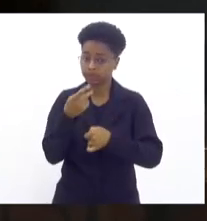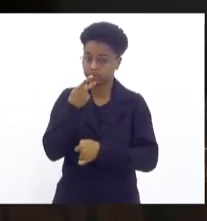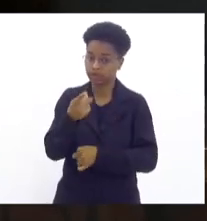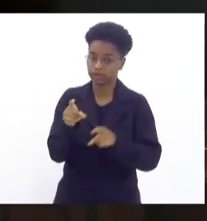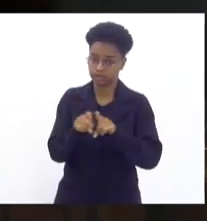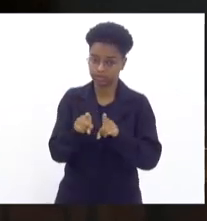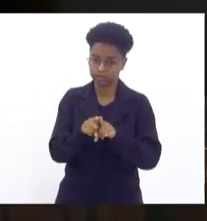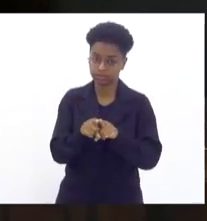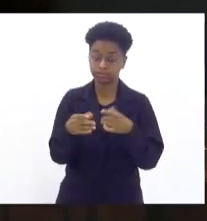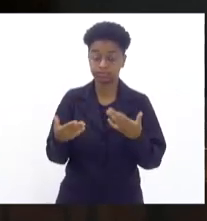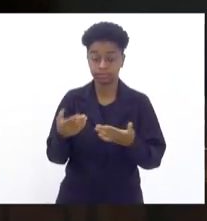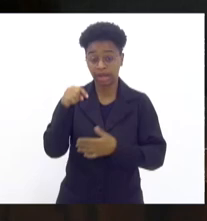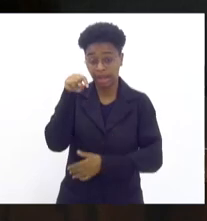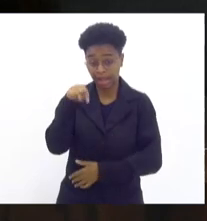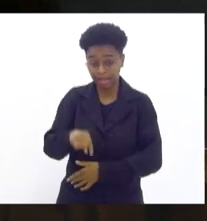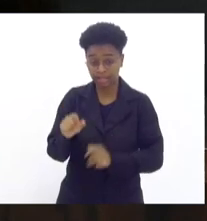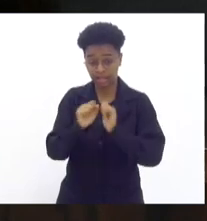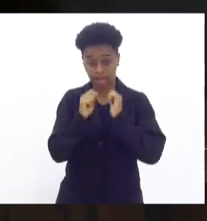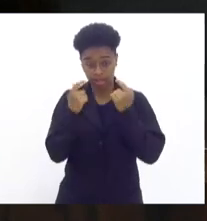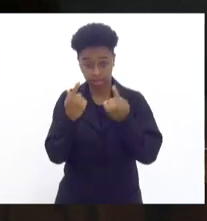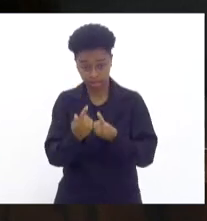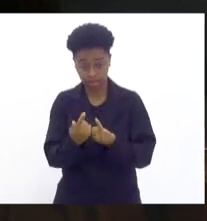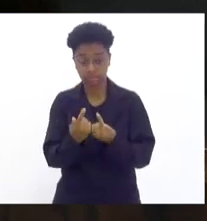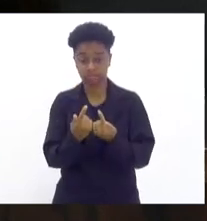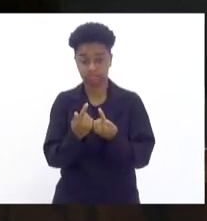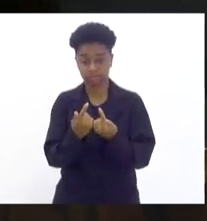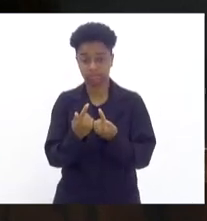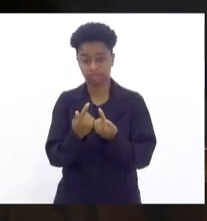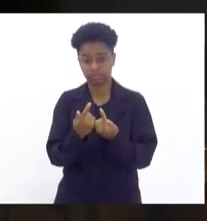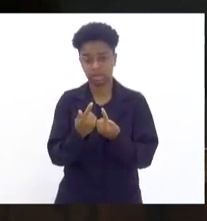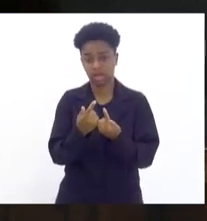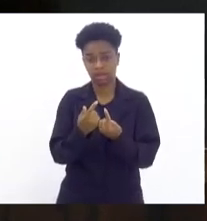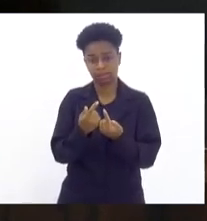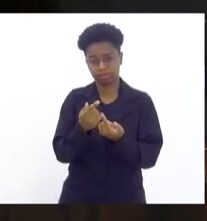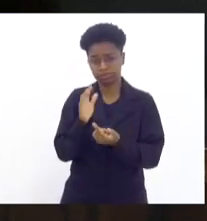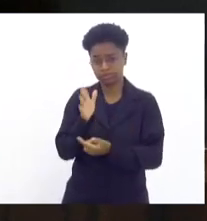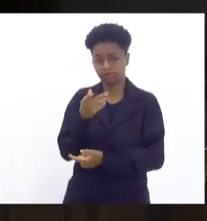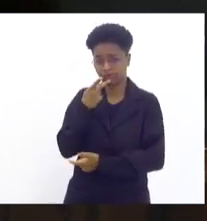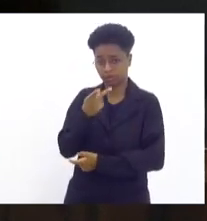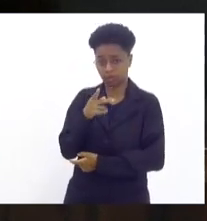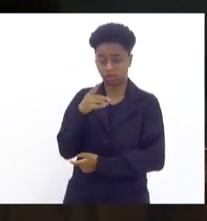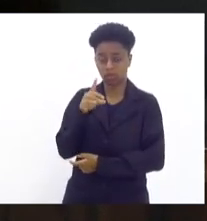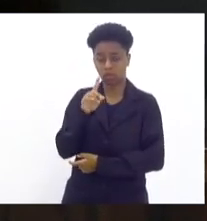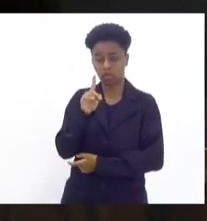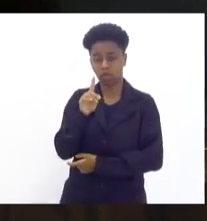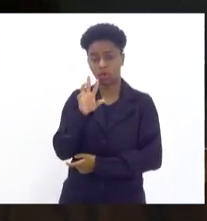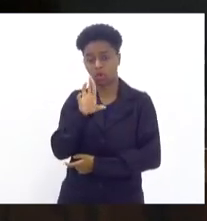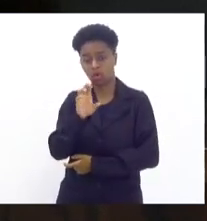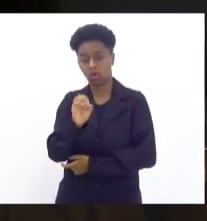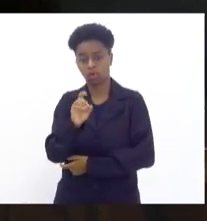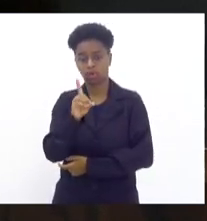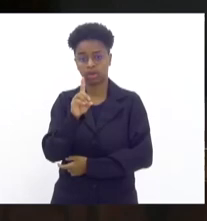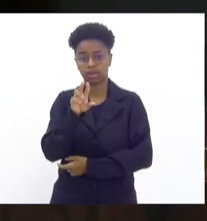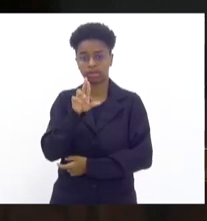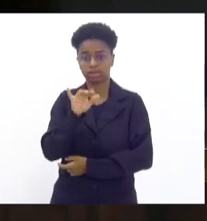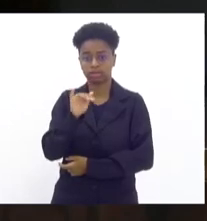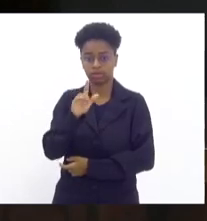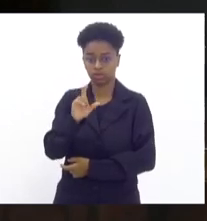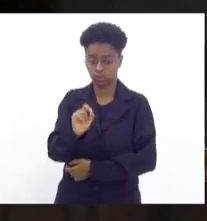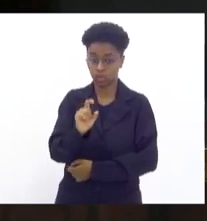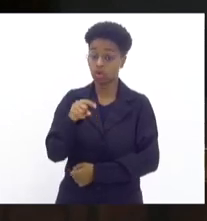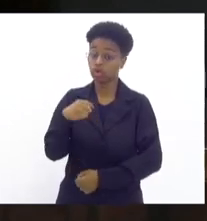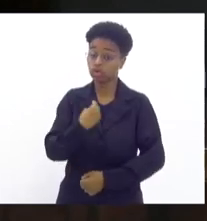E aqui na Casa do Povo, na Assembleia Legislativa, como pôde muito bem falar o deputado Rodrigo Amorim, nós somos